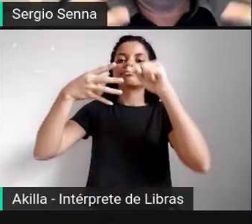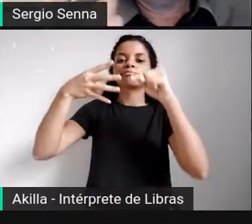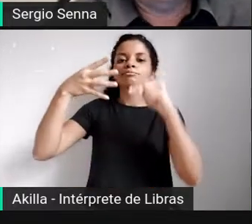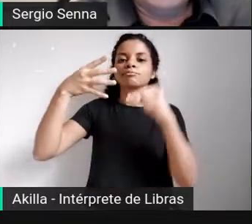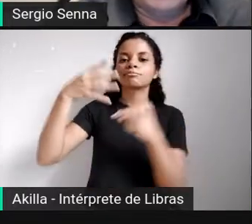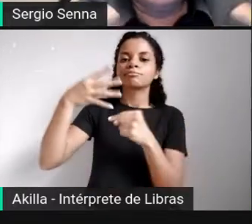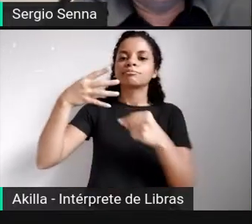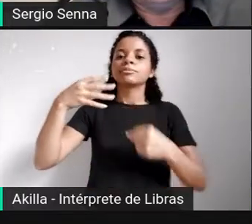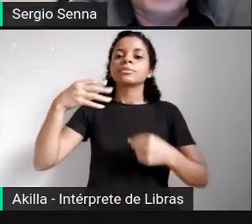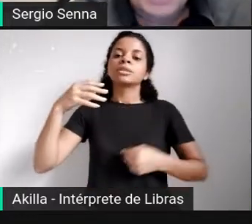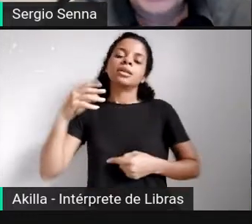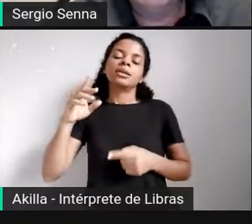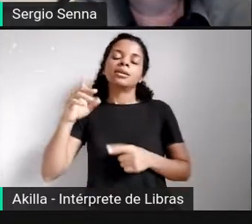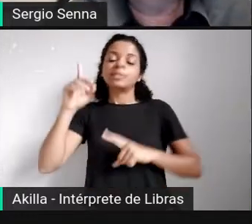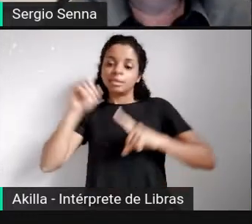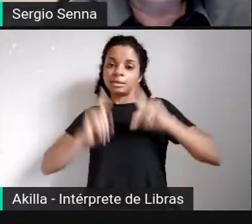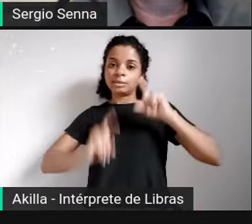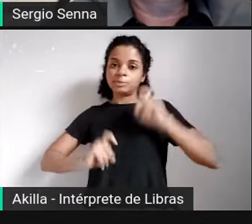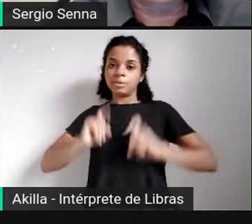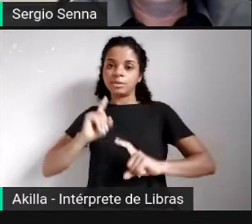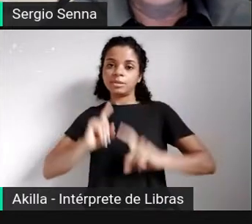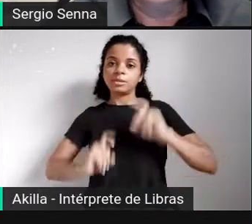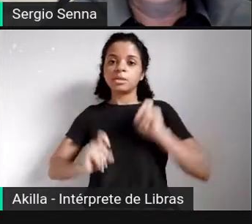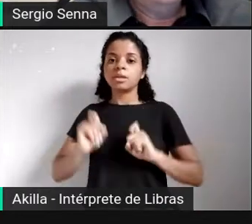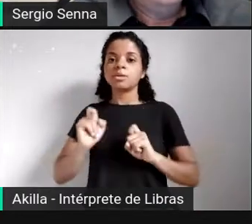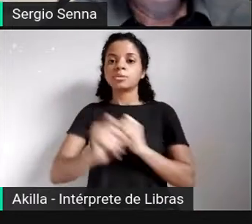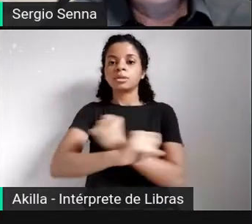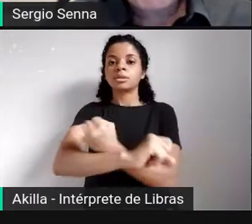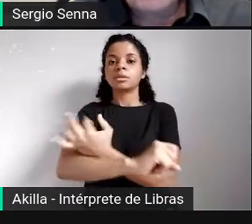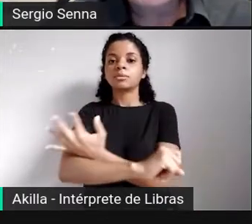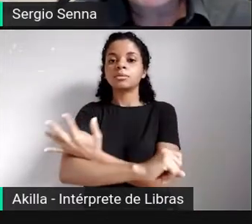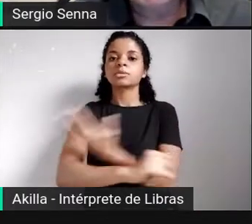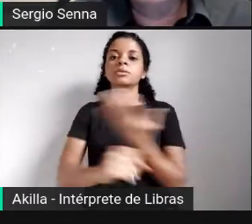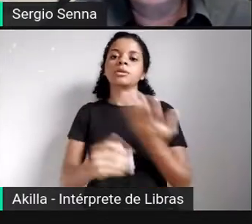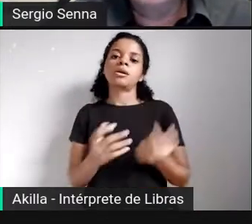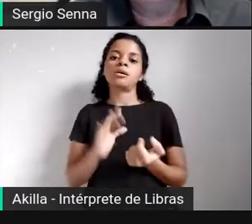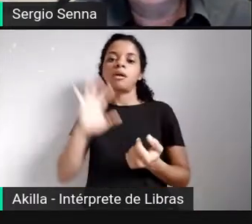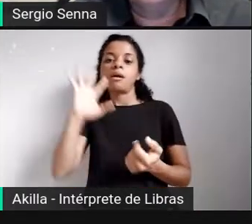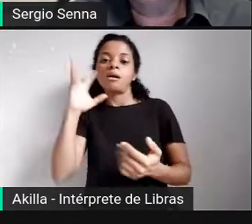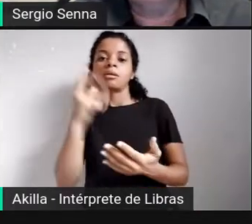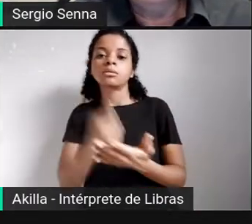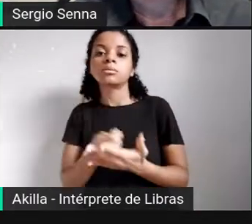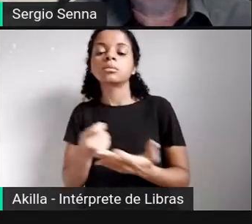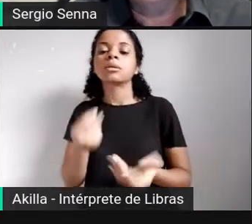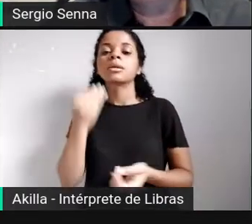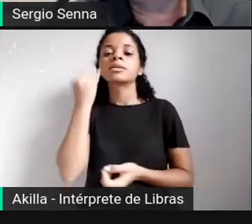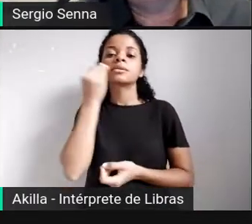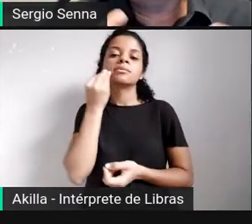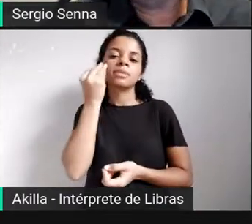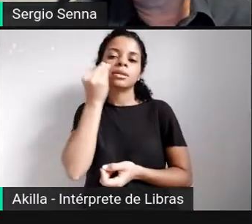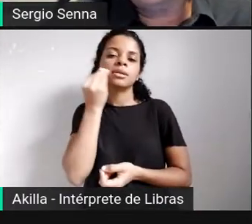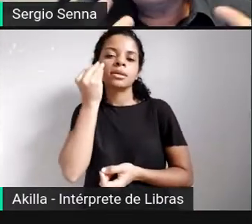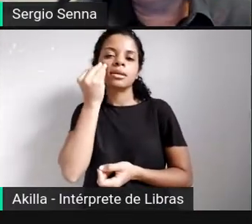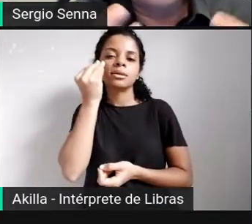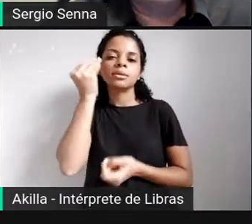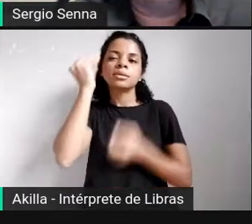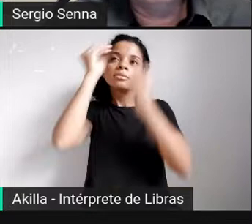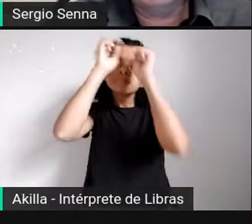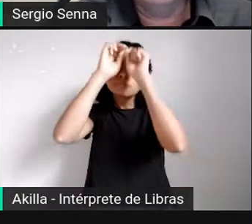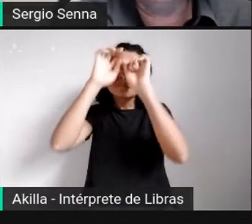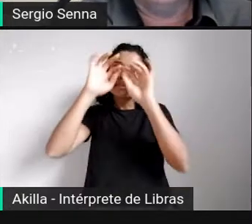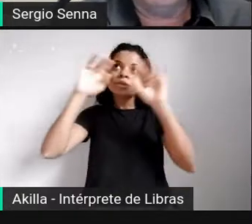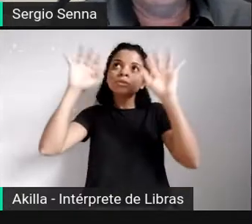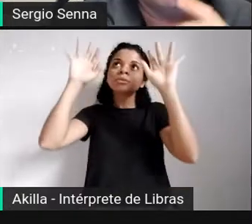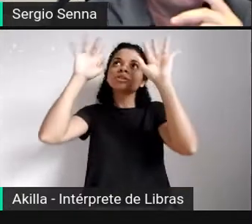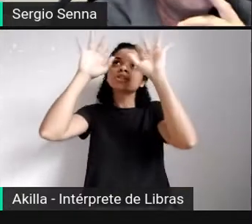corporal, a expressão das emoções, a tendência de ação e a experiência subjetiva que a gente chama de sentimento. É aquilo que a gente fala